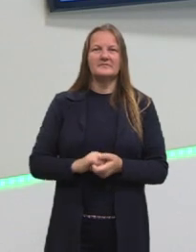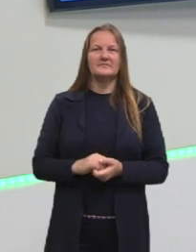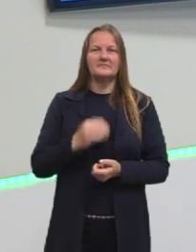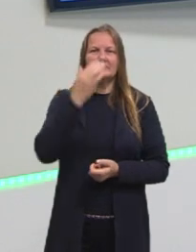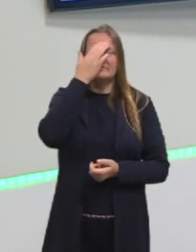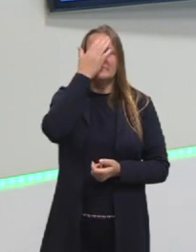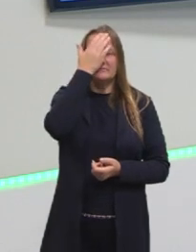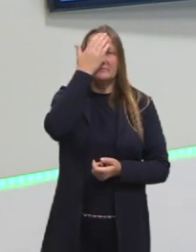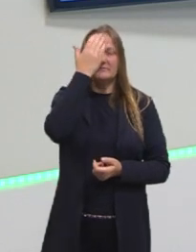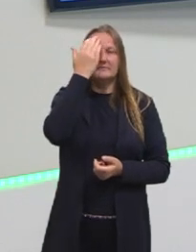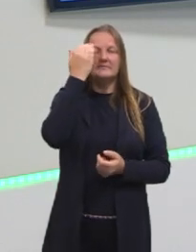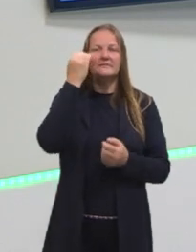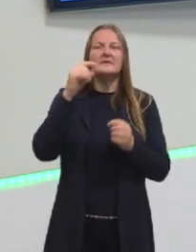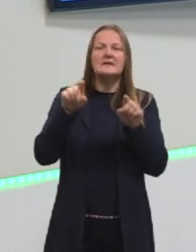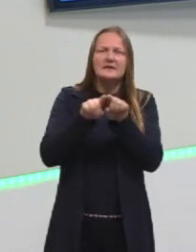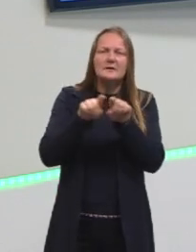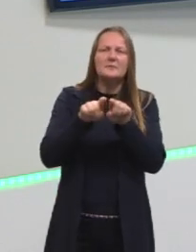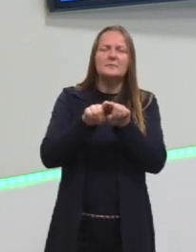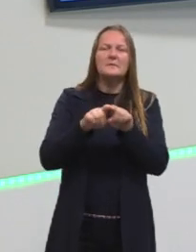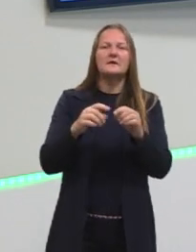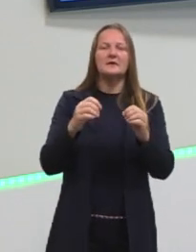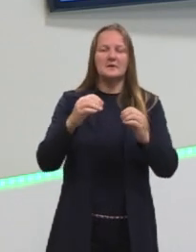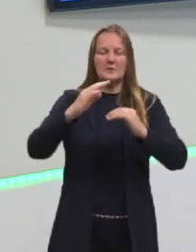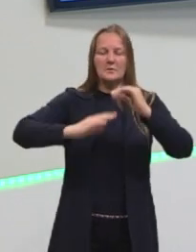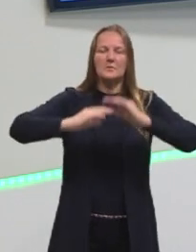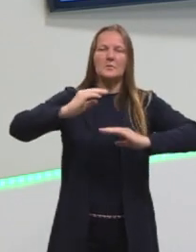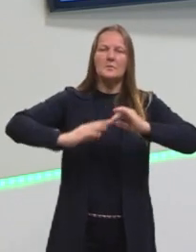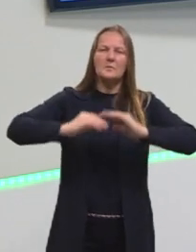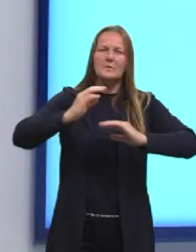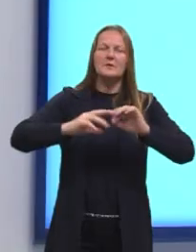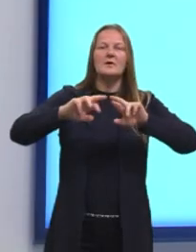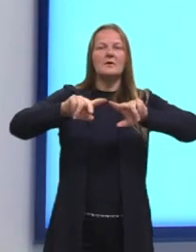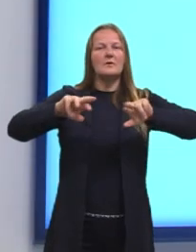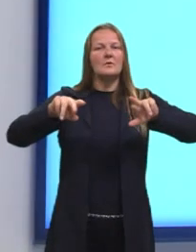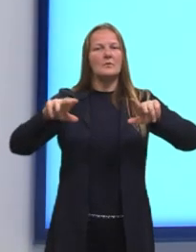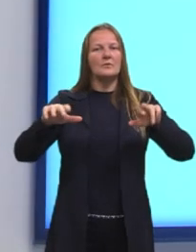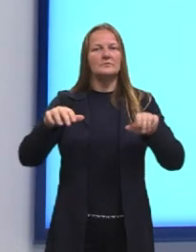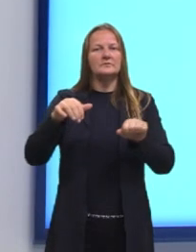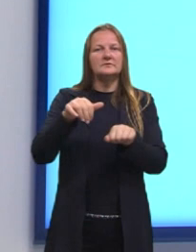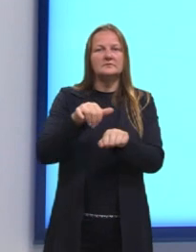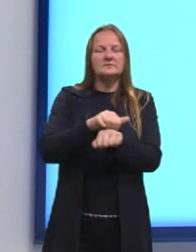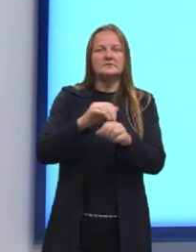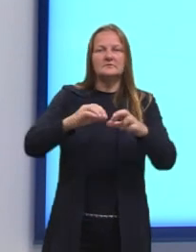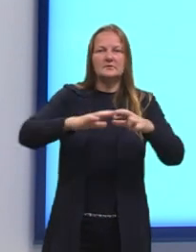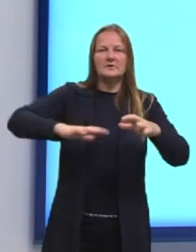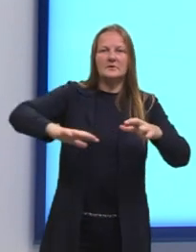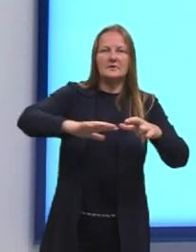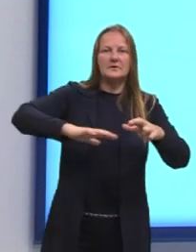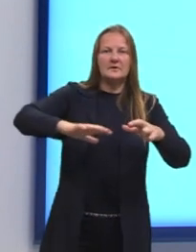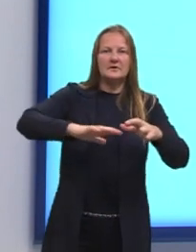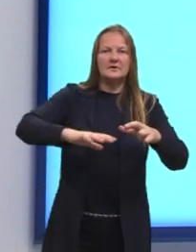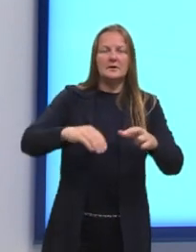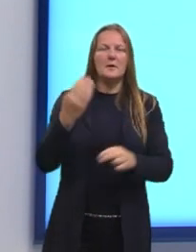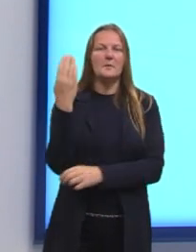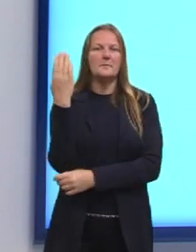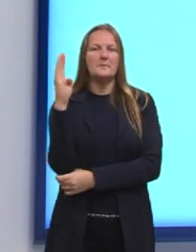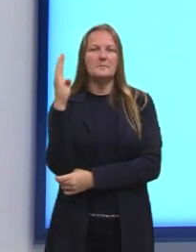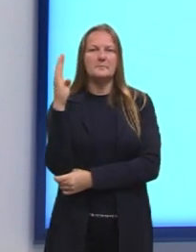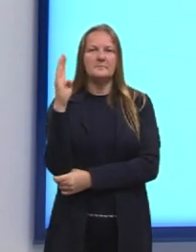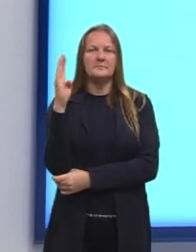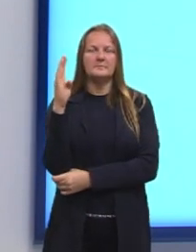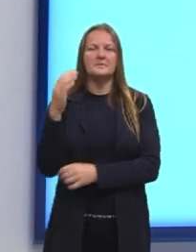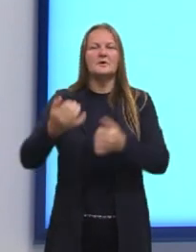Além de uma vasta aplicação em outras áreas do conhecimento, como na biologia, na